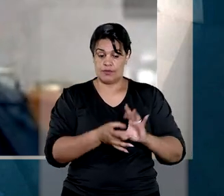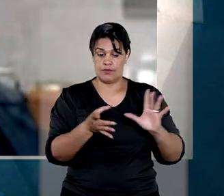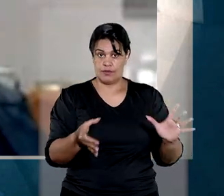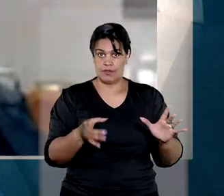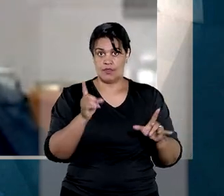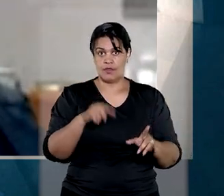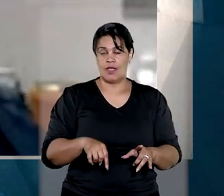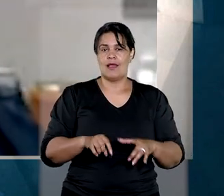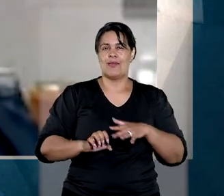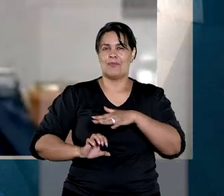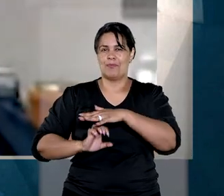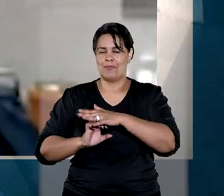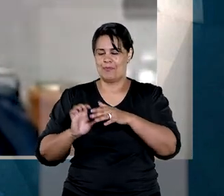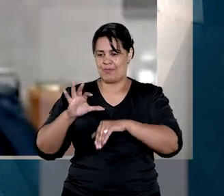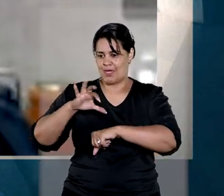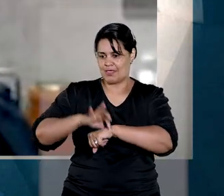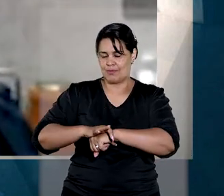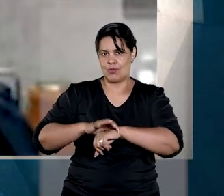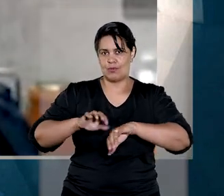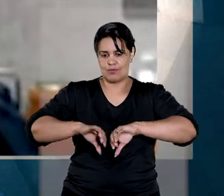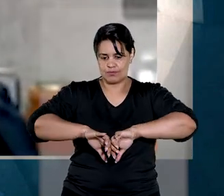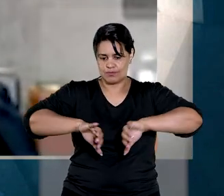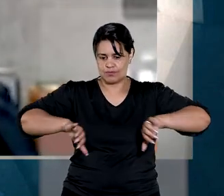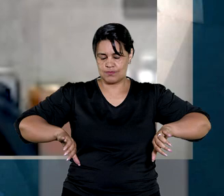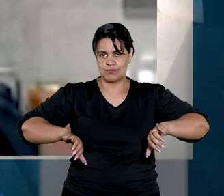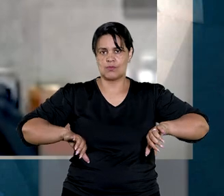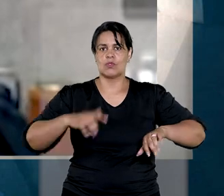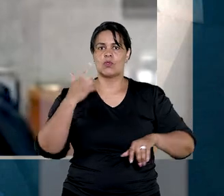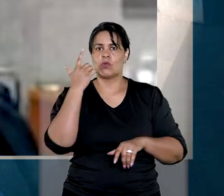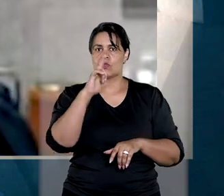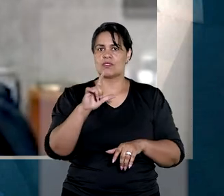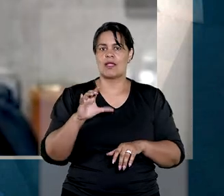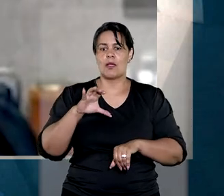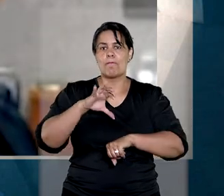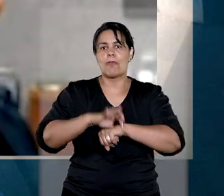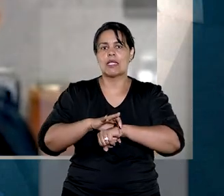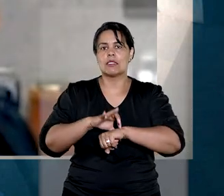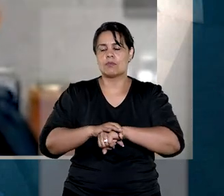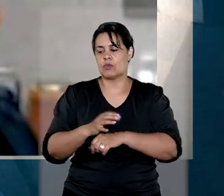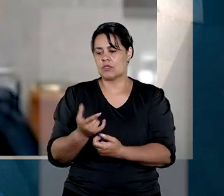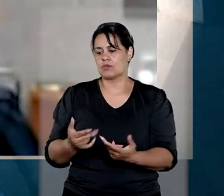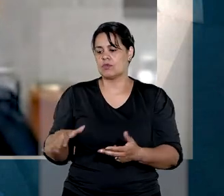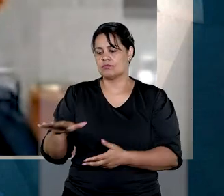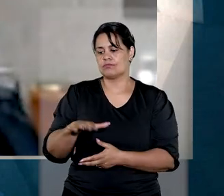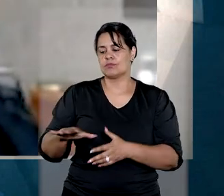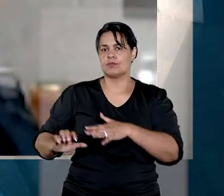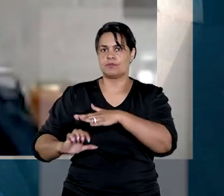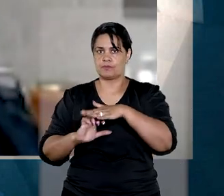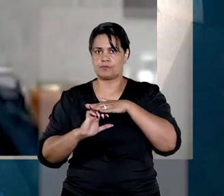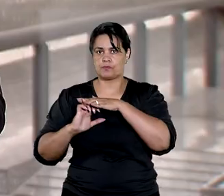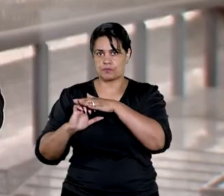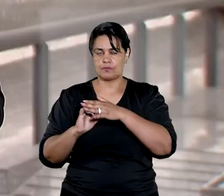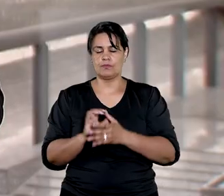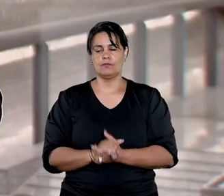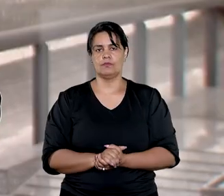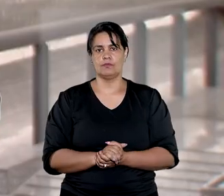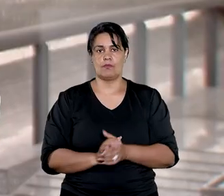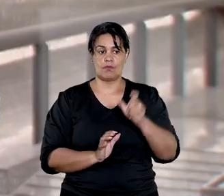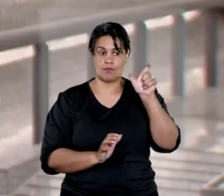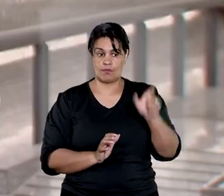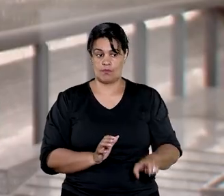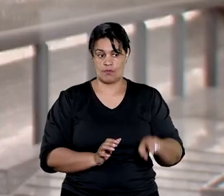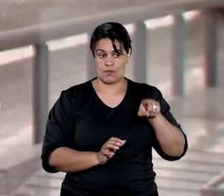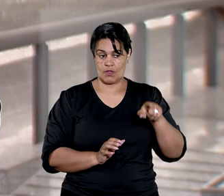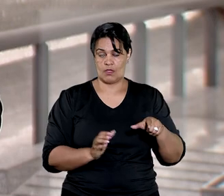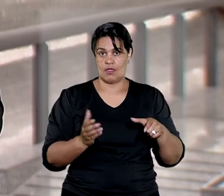pedido de desconsideração inversa para que fosse alcançado o patrimônio das empresas de que é sócio. O devedor